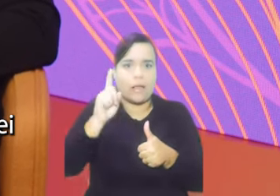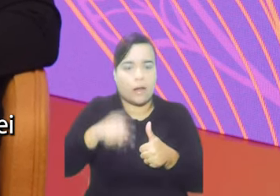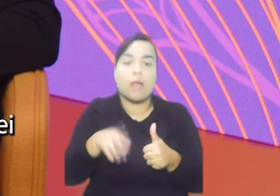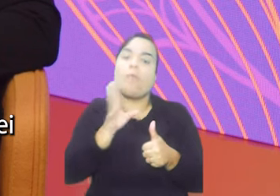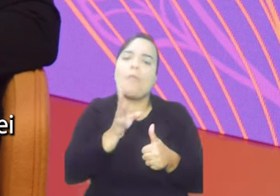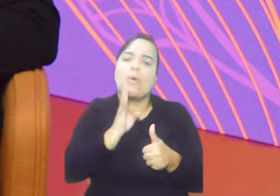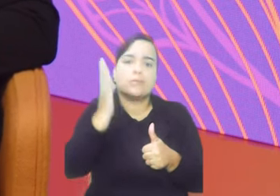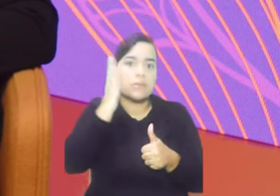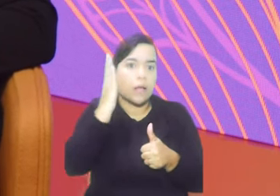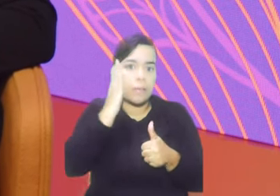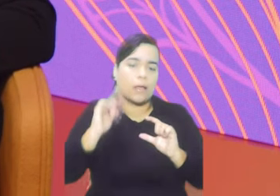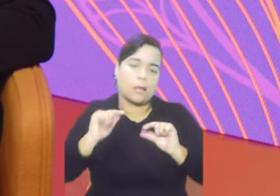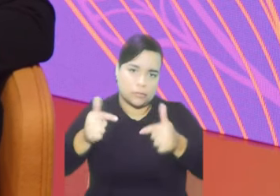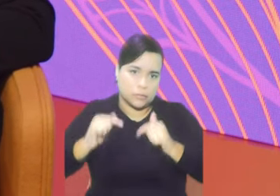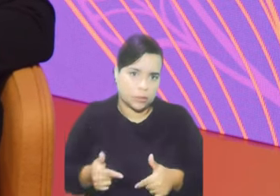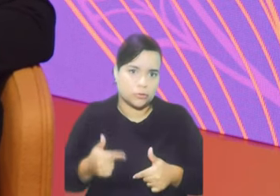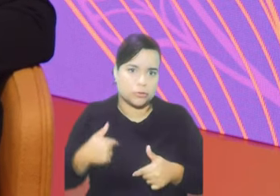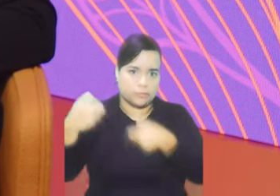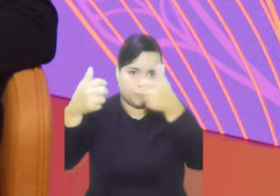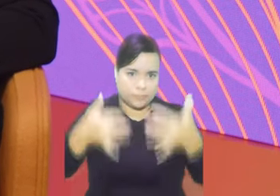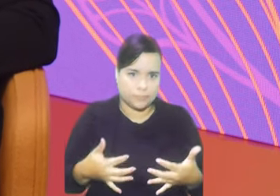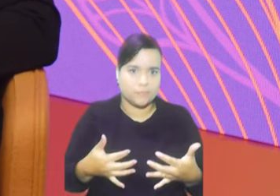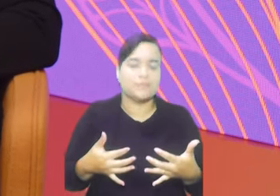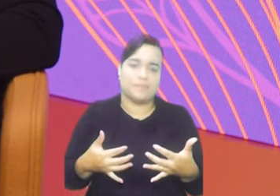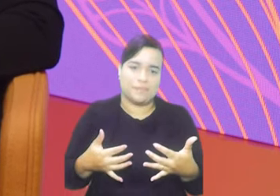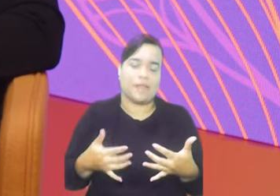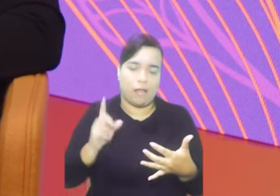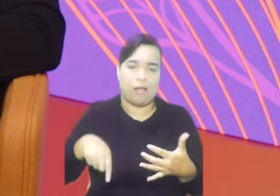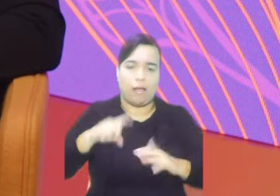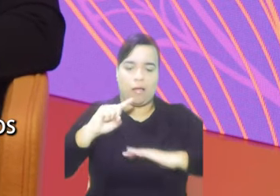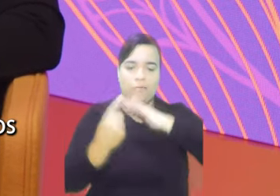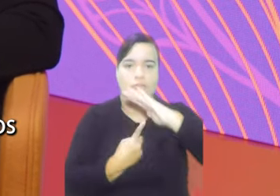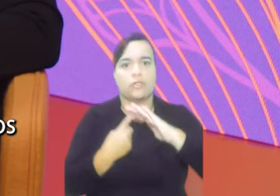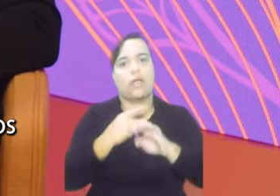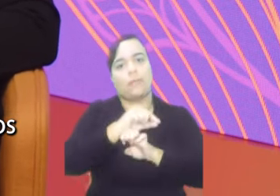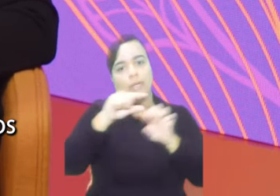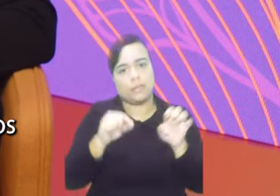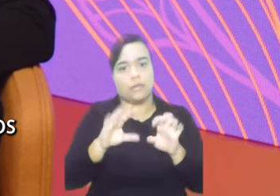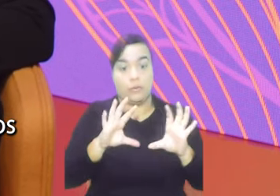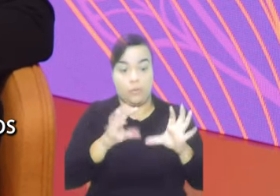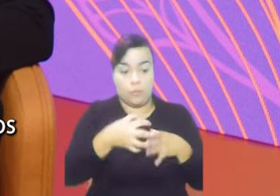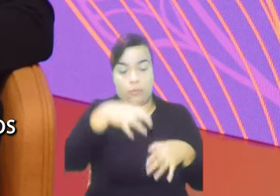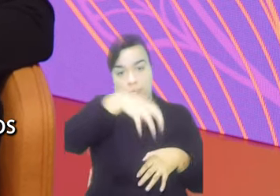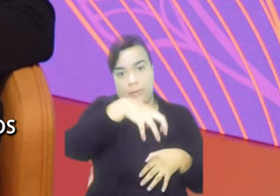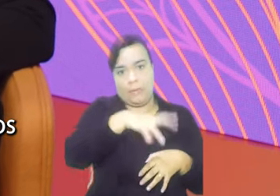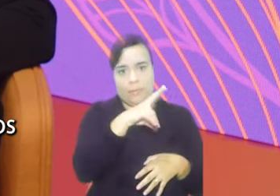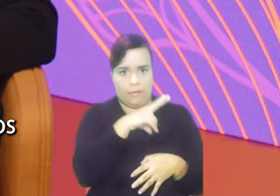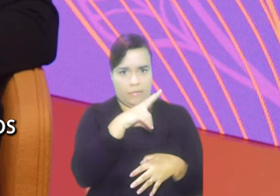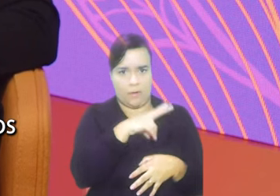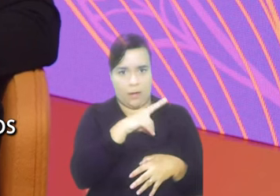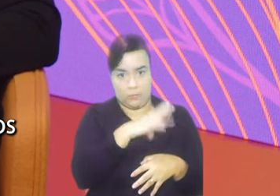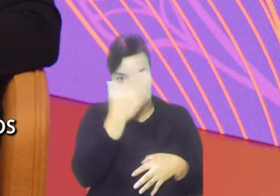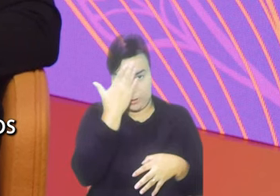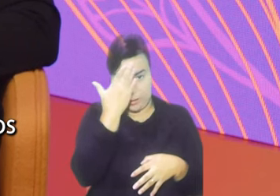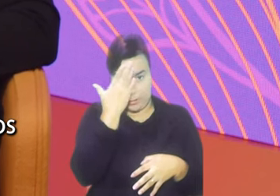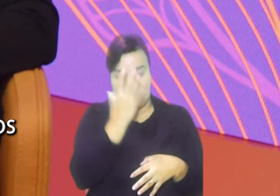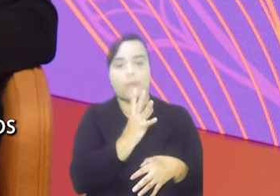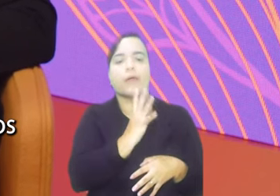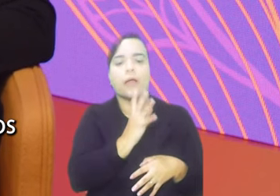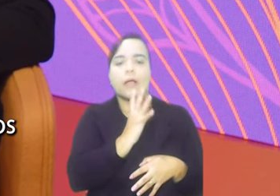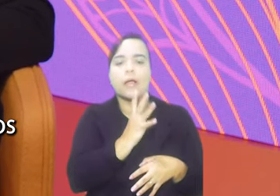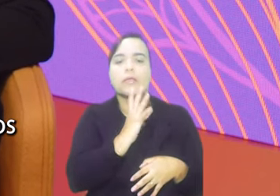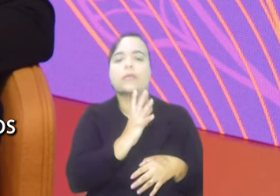mencionei, o Refugiados Empreendedores, para as organizações do setor privado que conheçam o Empresas com Refugiados,